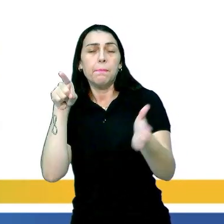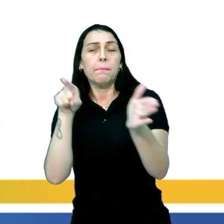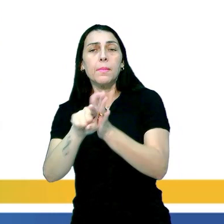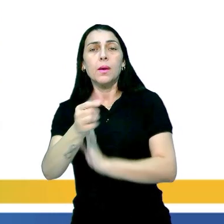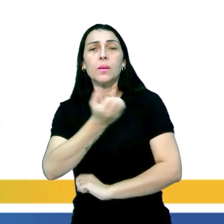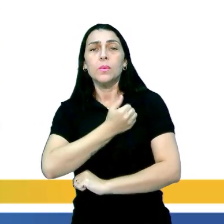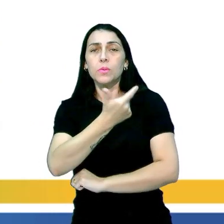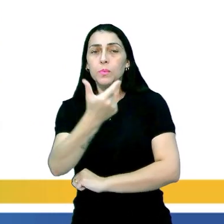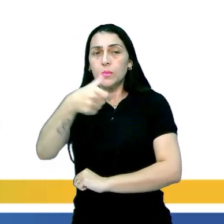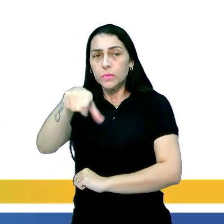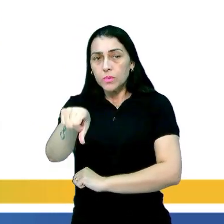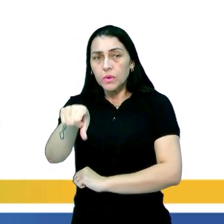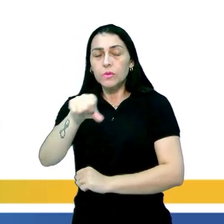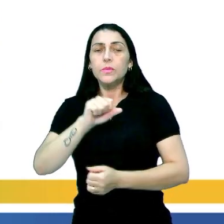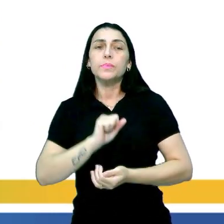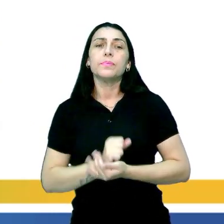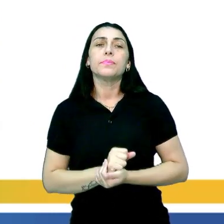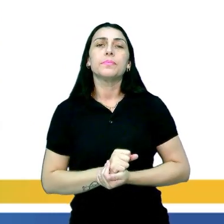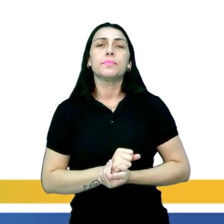a questão 29.